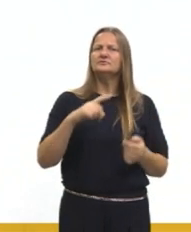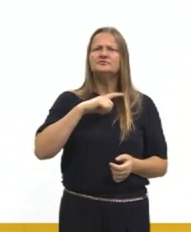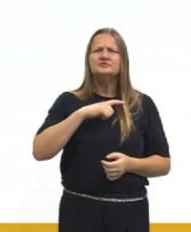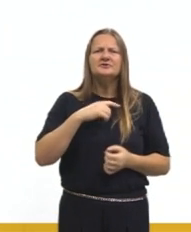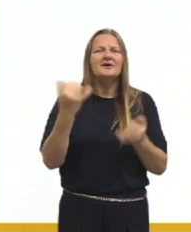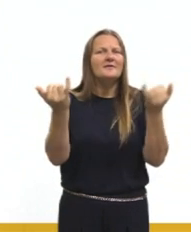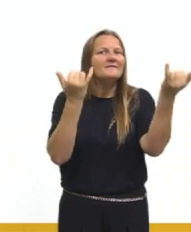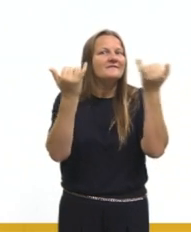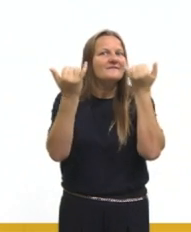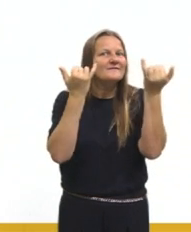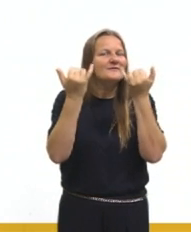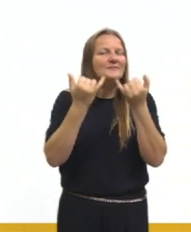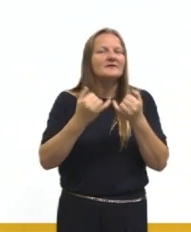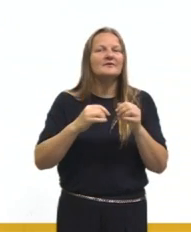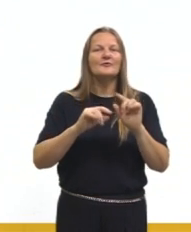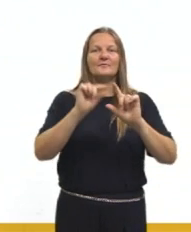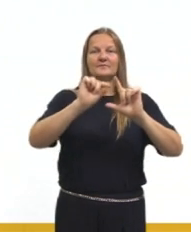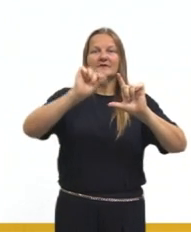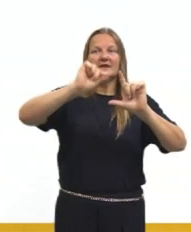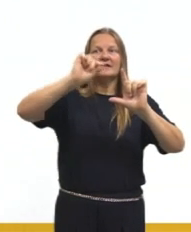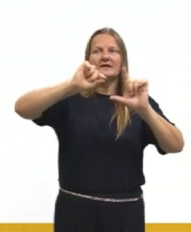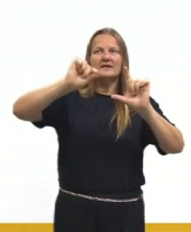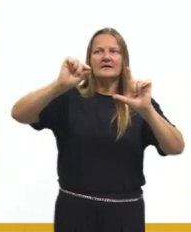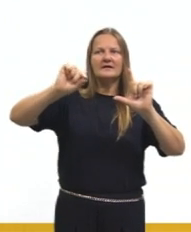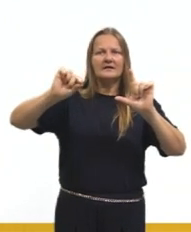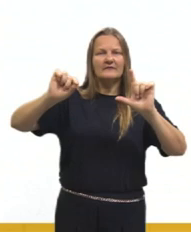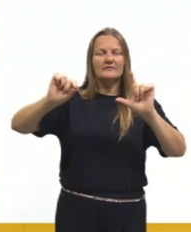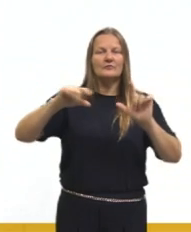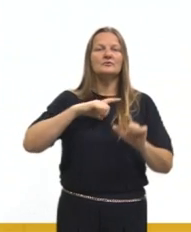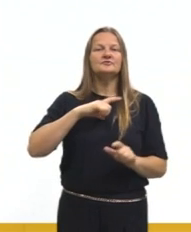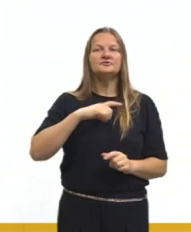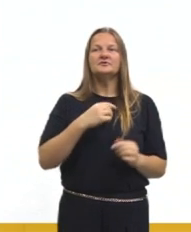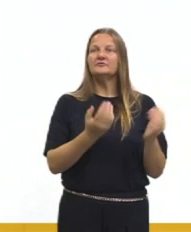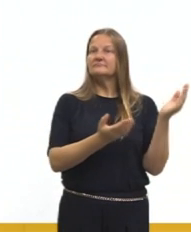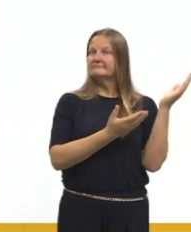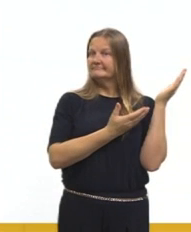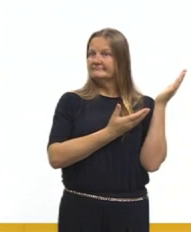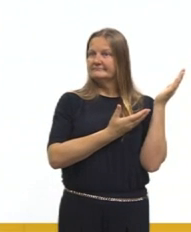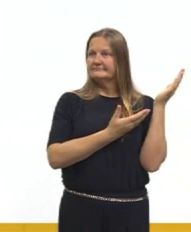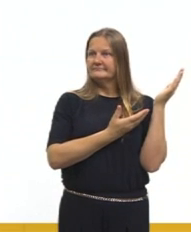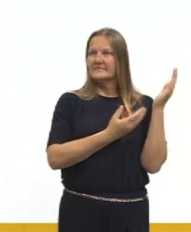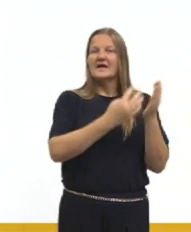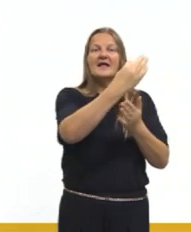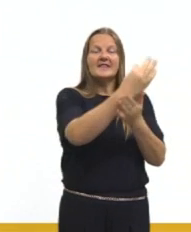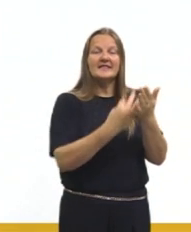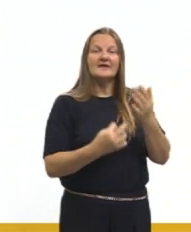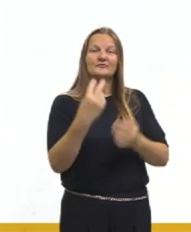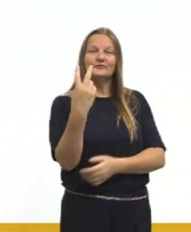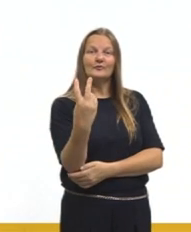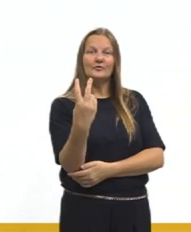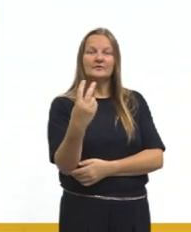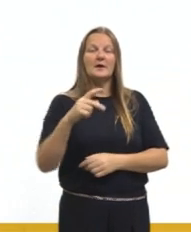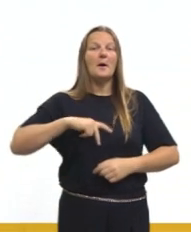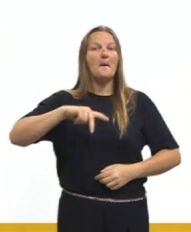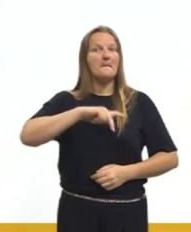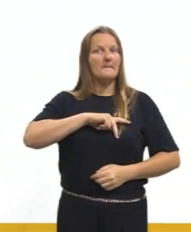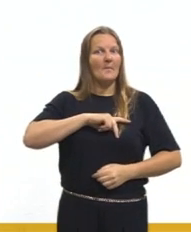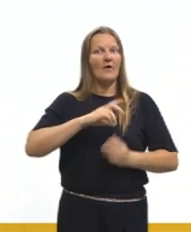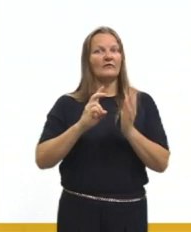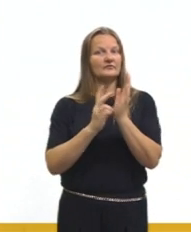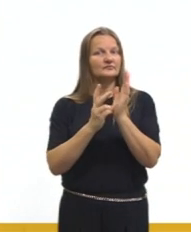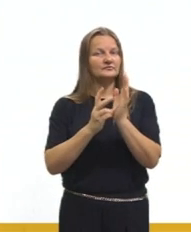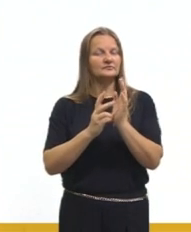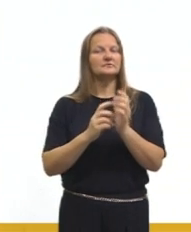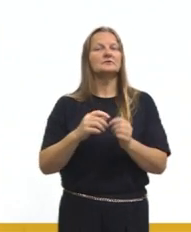gente, sobre... Gráfico de novo, como assim? Nós tínhamos ali o texto número 2, os povos tradicionais do